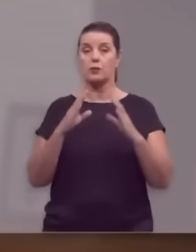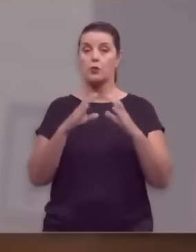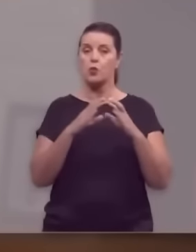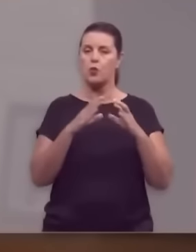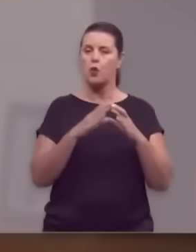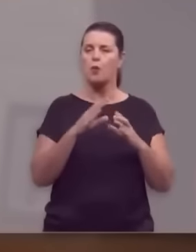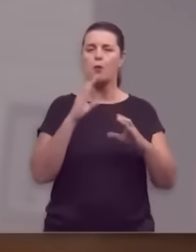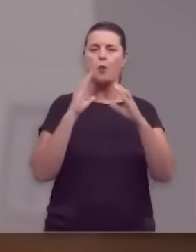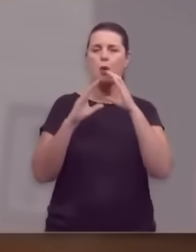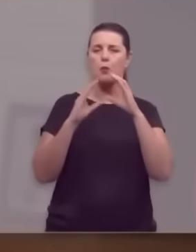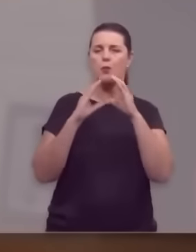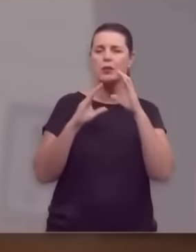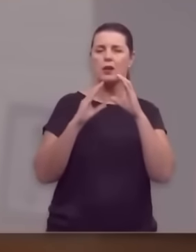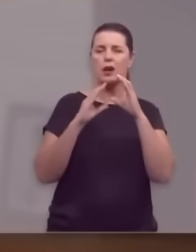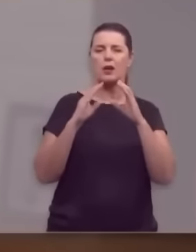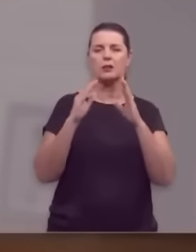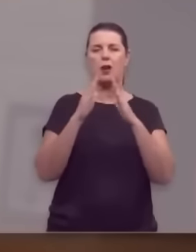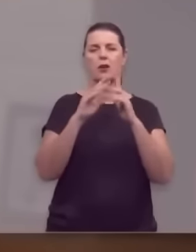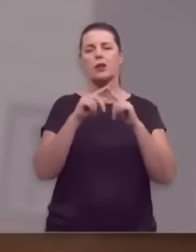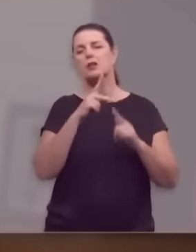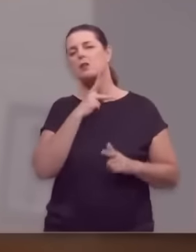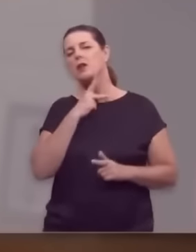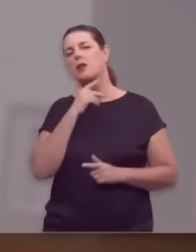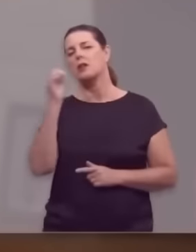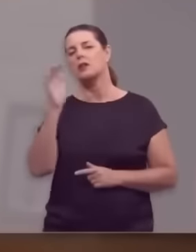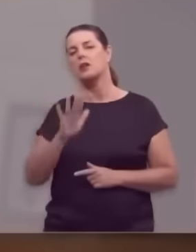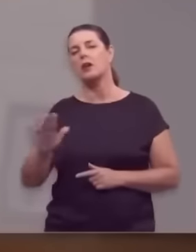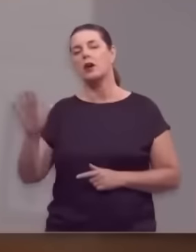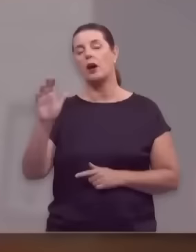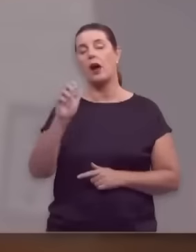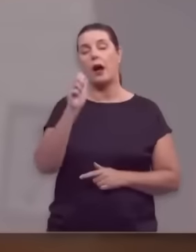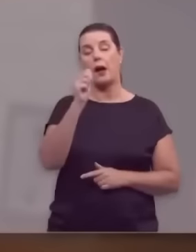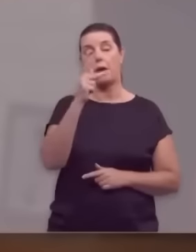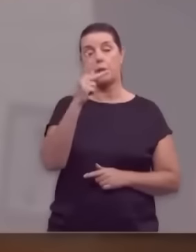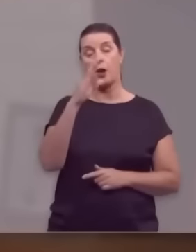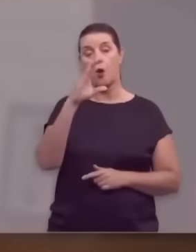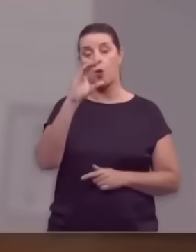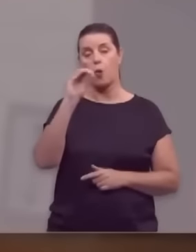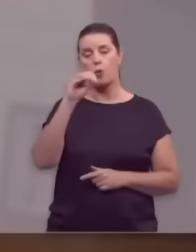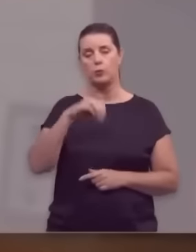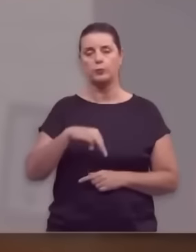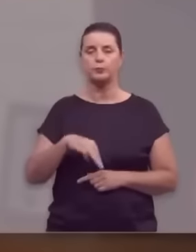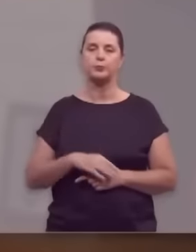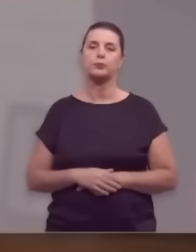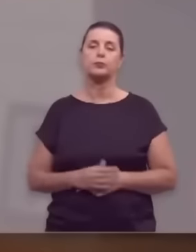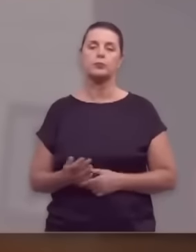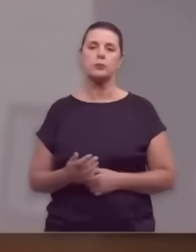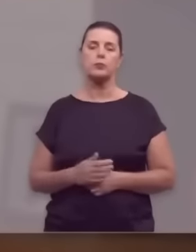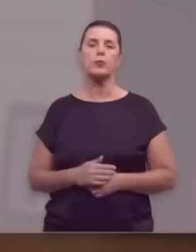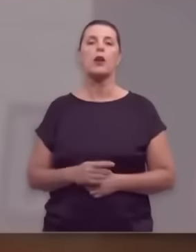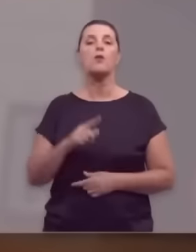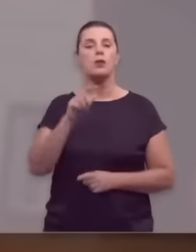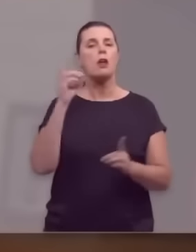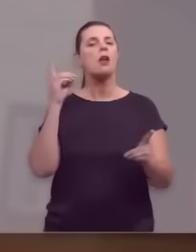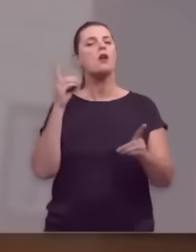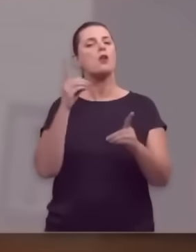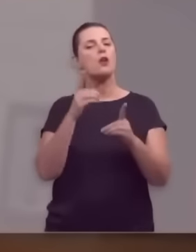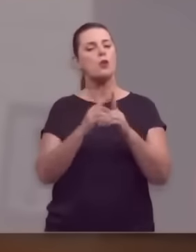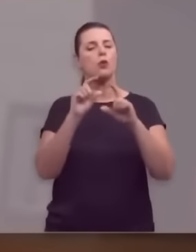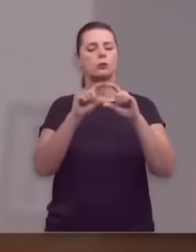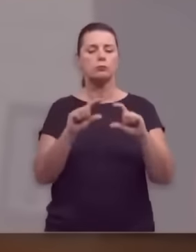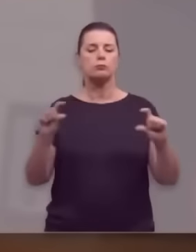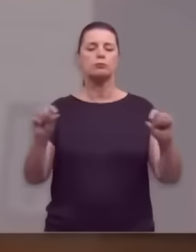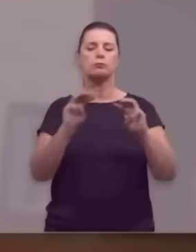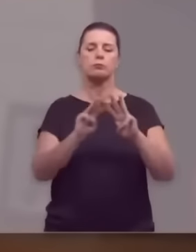comunicação na Igreja Presbiteriana do Brasil, por meio da APCOM, Agência Presbiteriana de Evangelização e Comunicação, você encontra